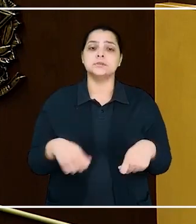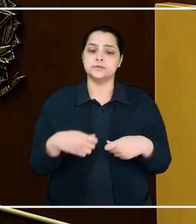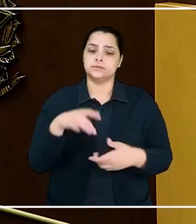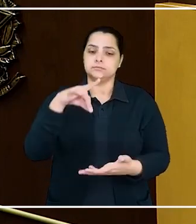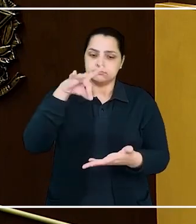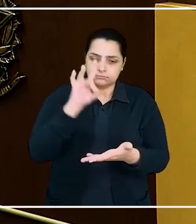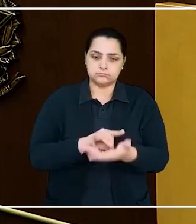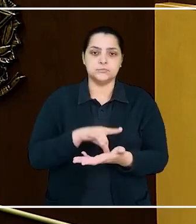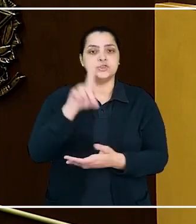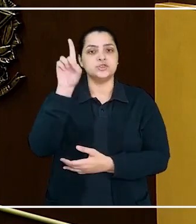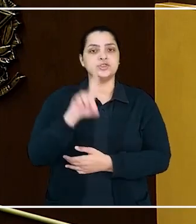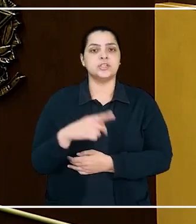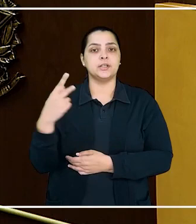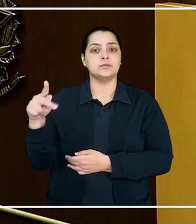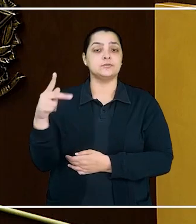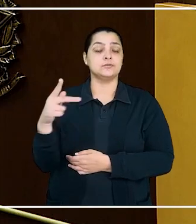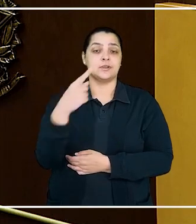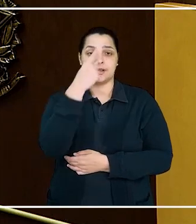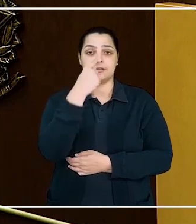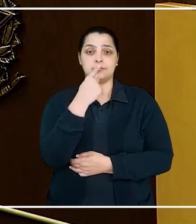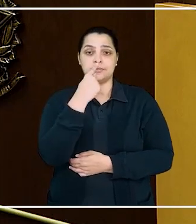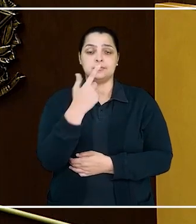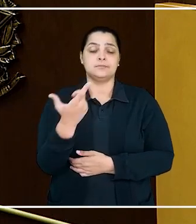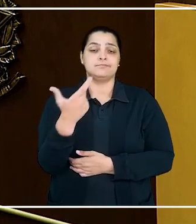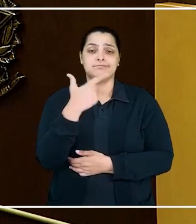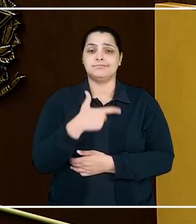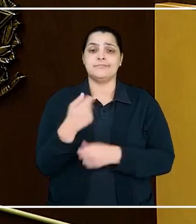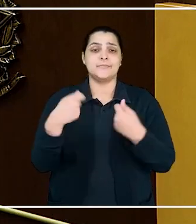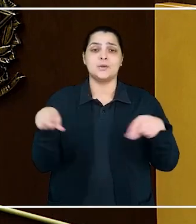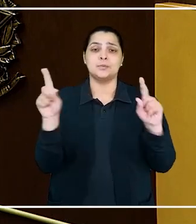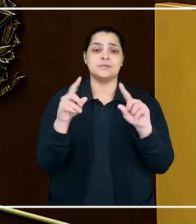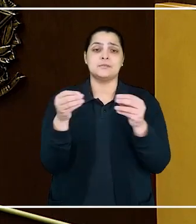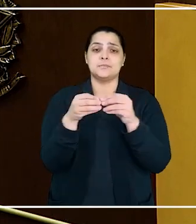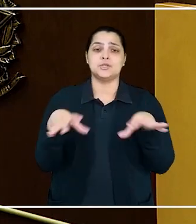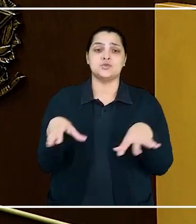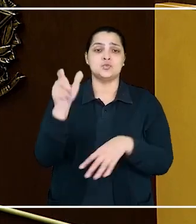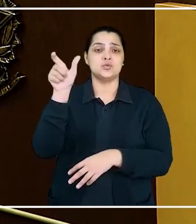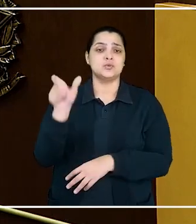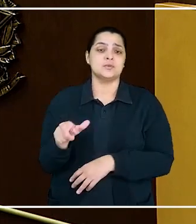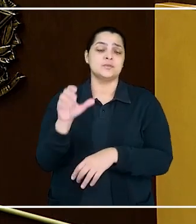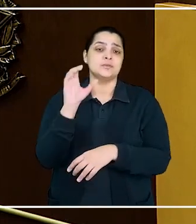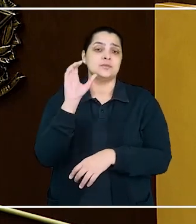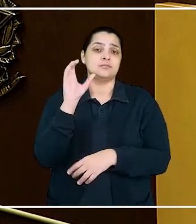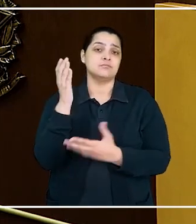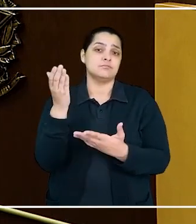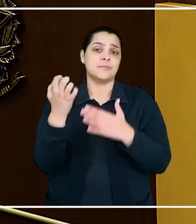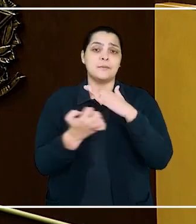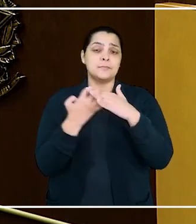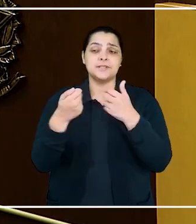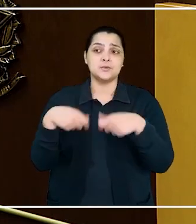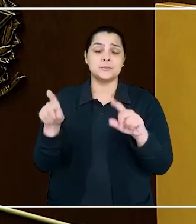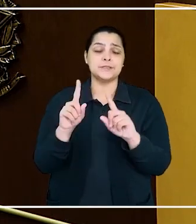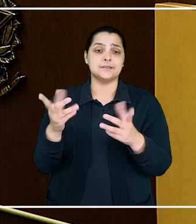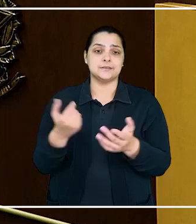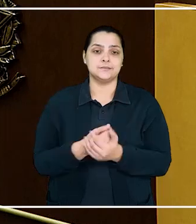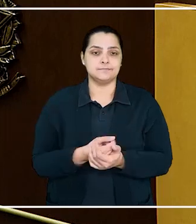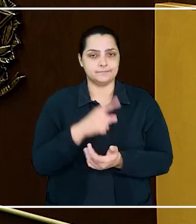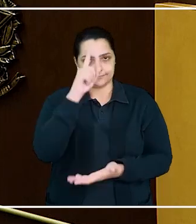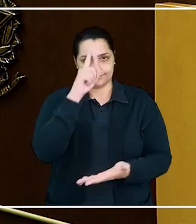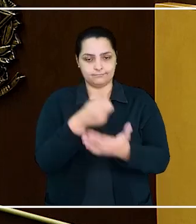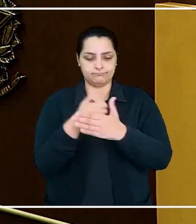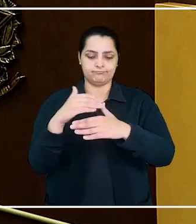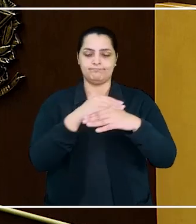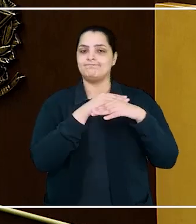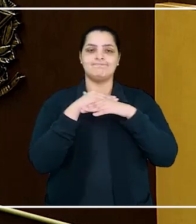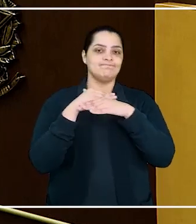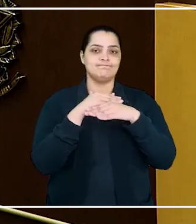concretização do direito de personalidade sem causar qualquer prejuízo para a empregadora. A decisão foi unânime. Com